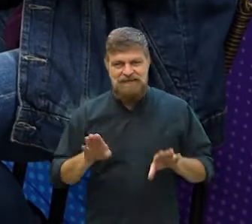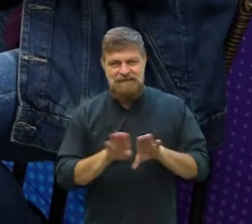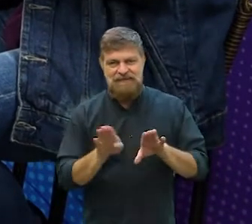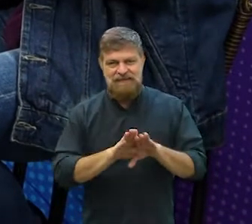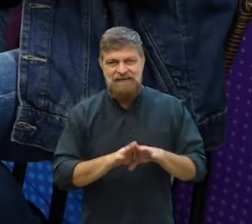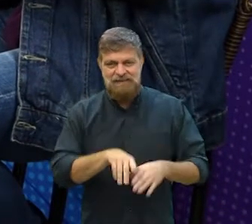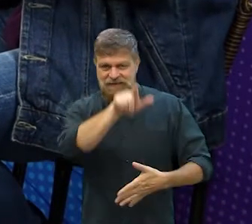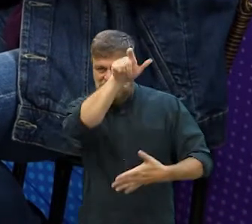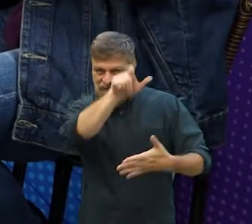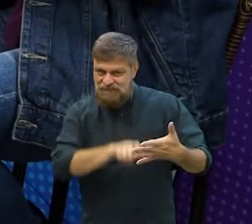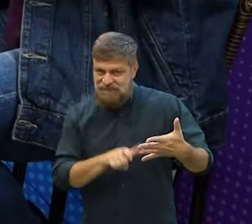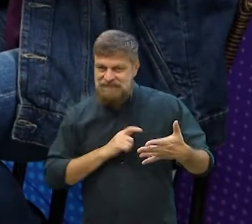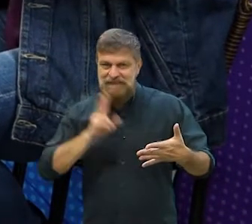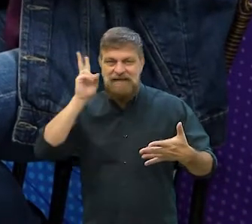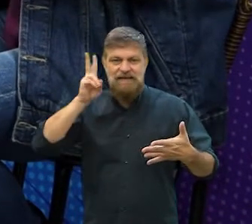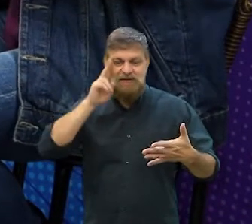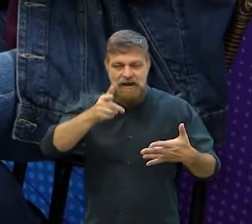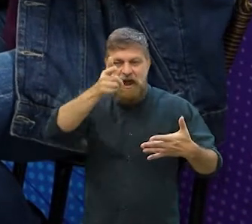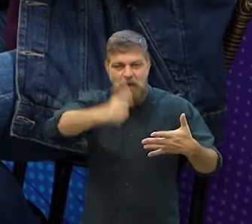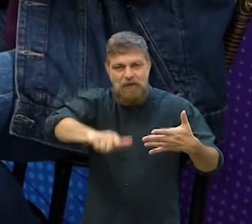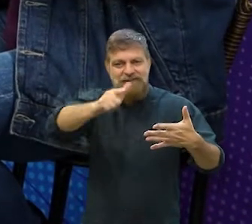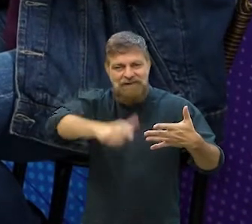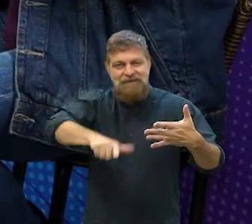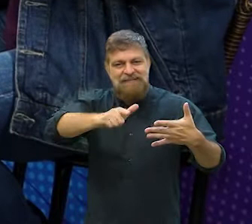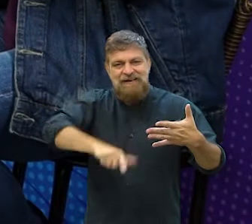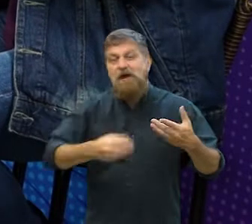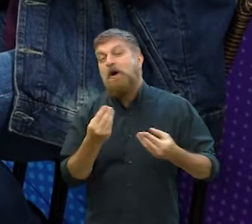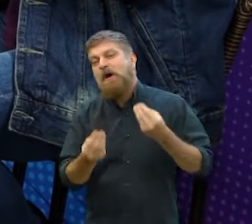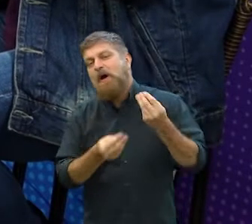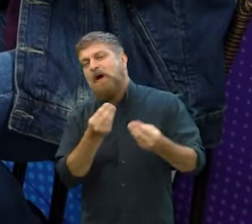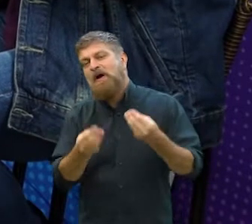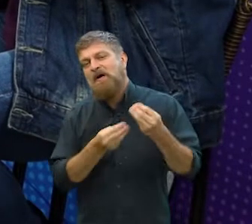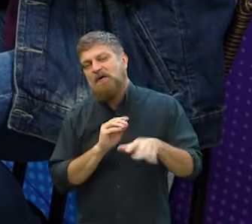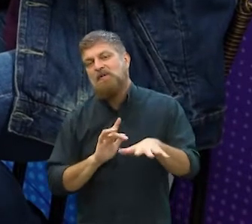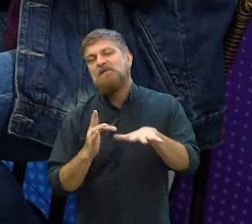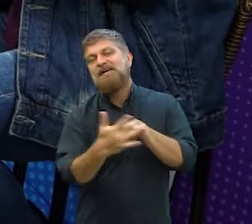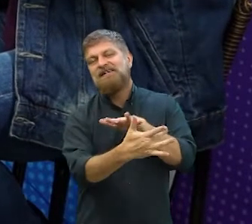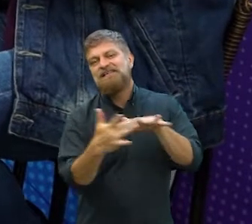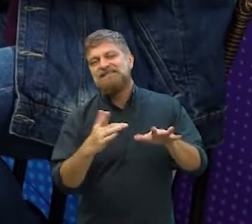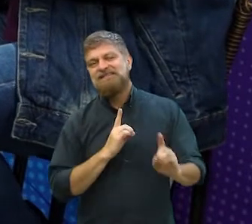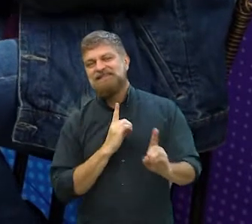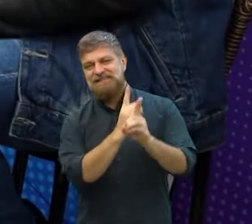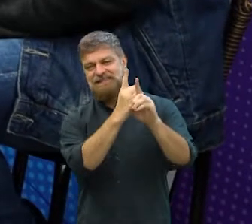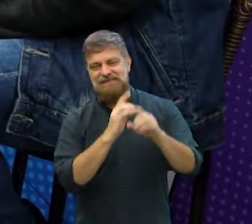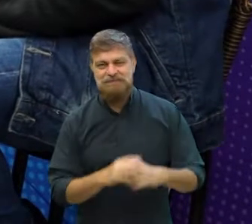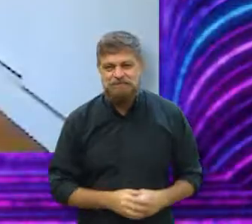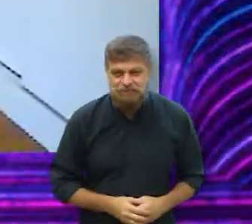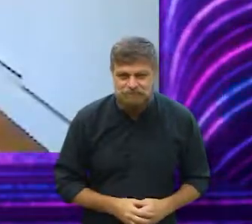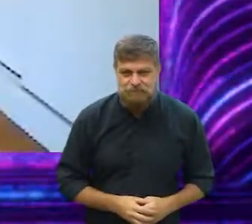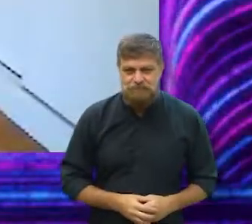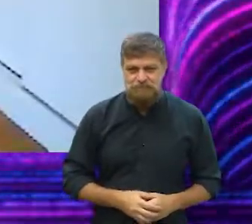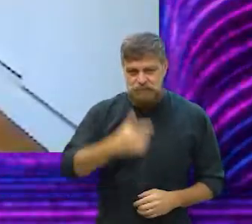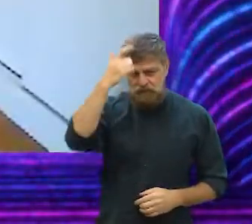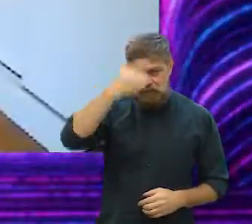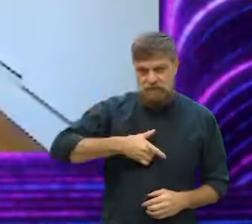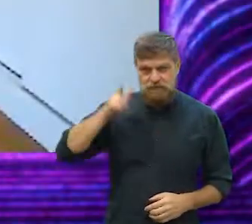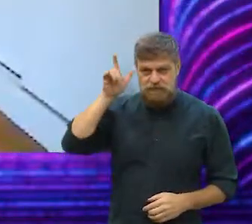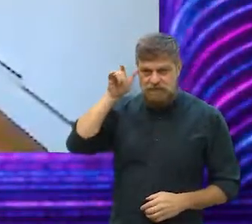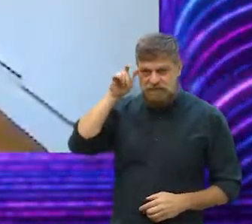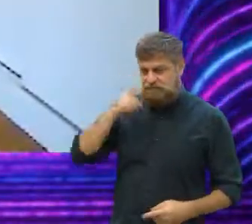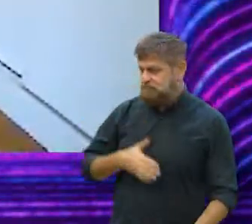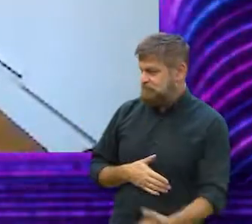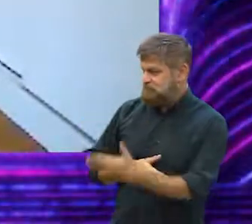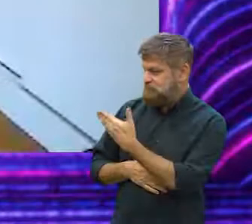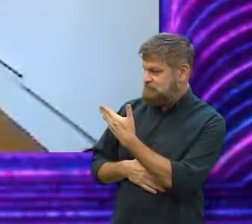a autora para mais histórias da Lola, né, como é que faz? Quais são as suas redes sociais? Vamos lá, eu estou no